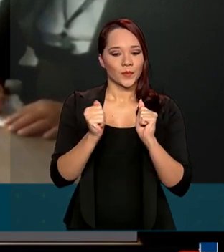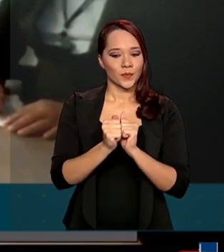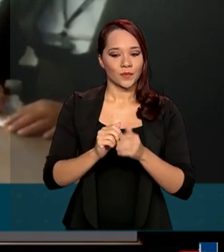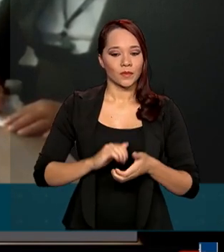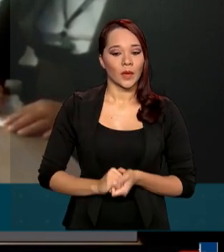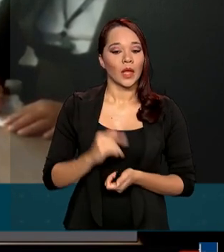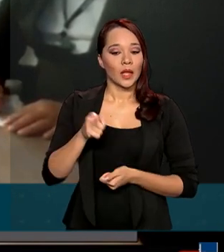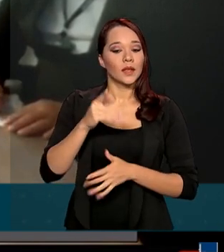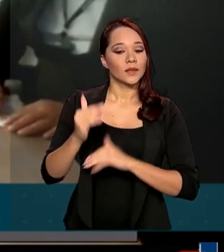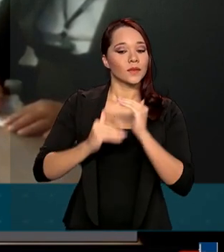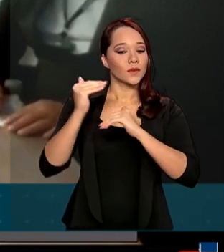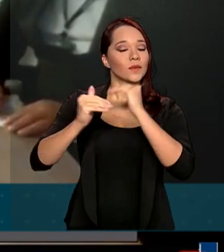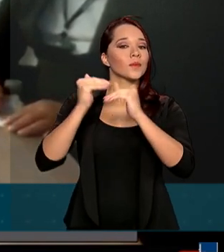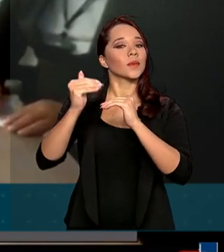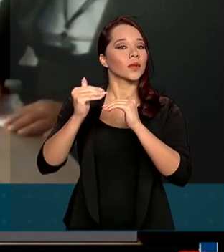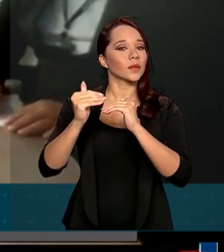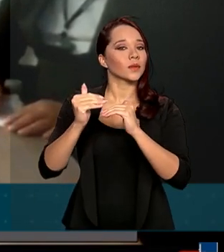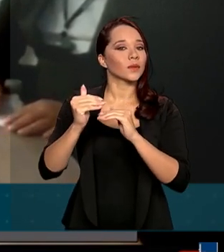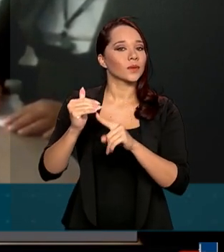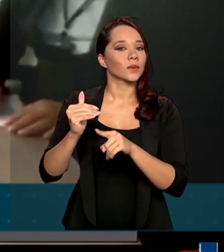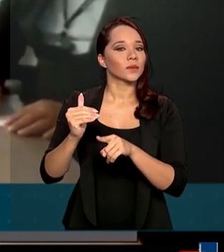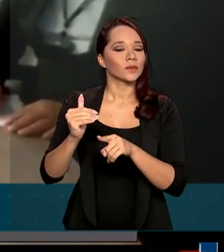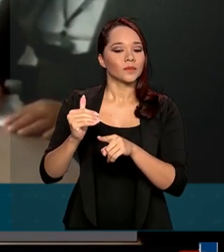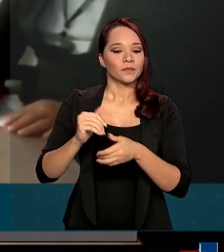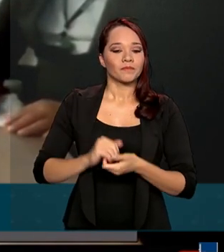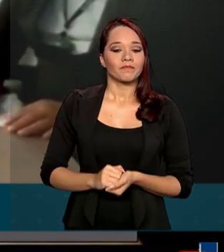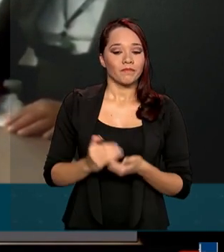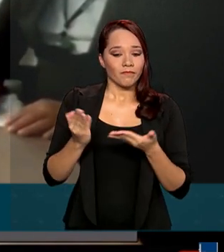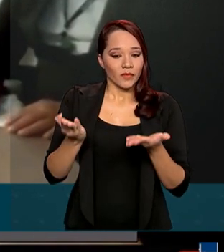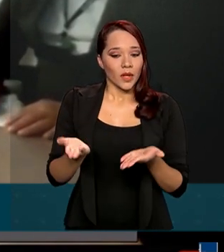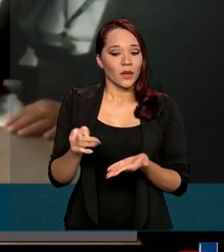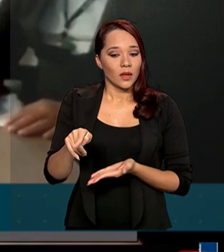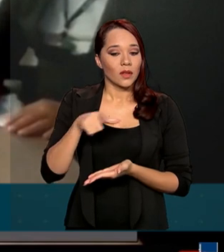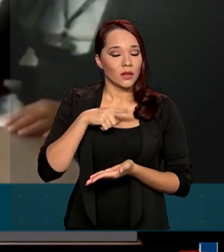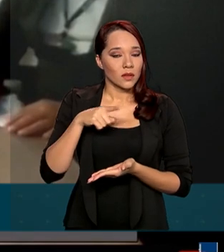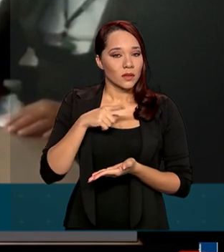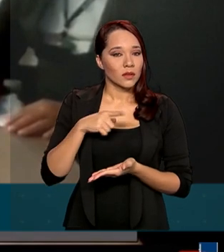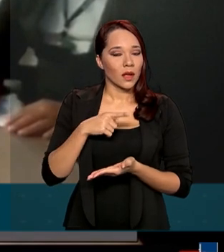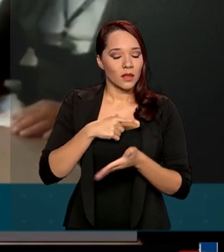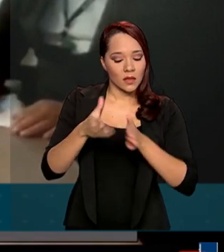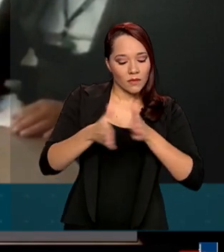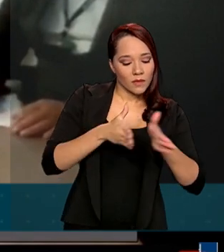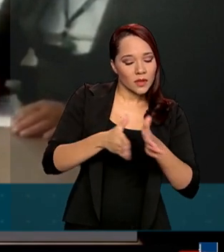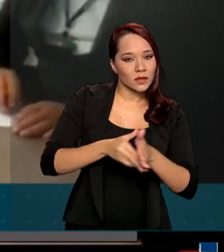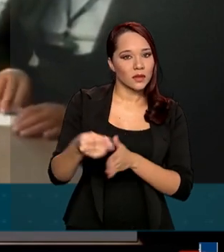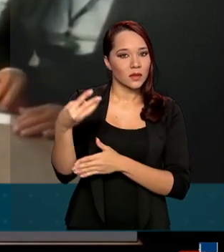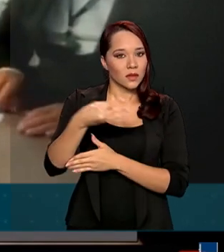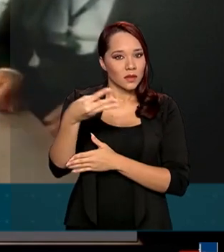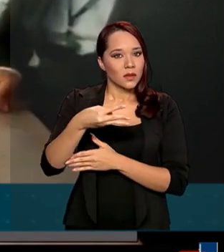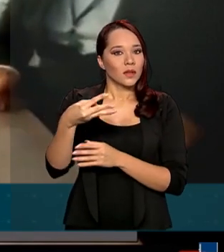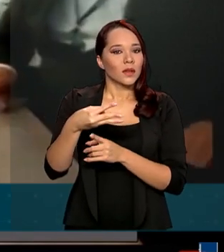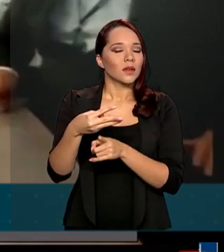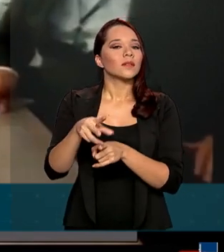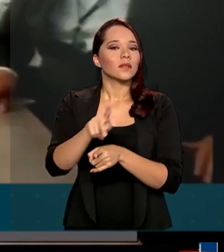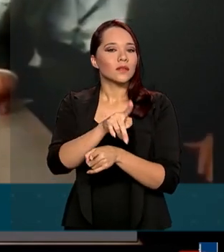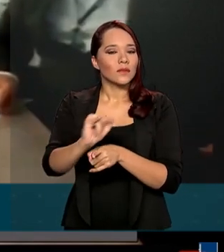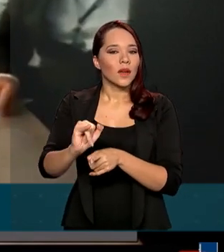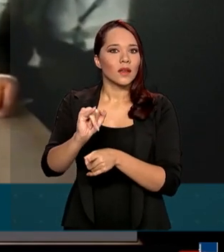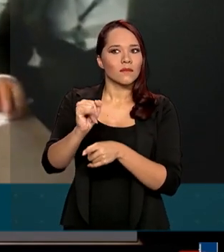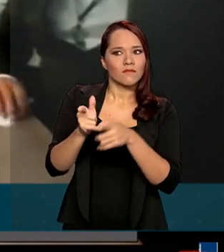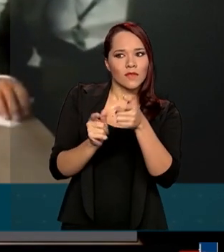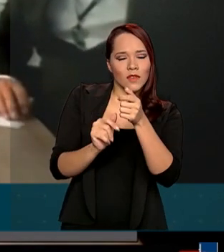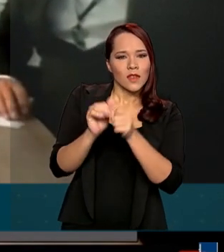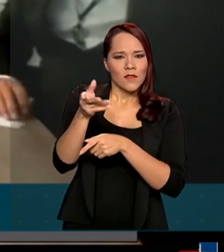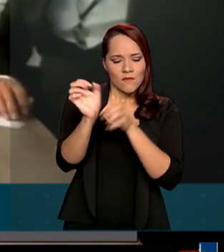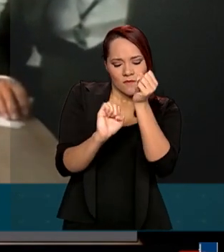e esse desenvolvimento está na fase 3, e nós vamos fabricar